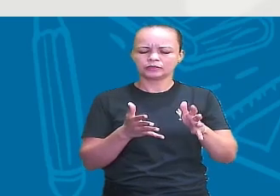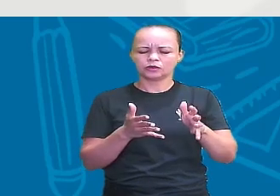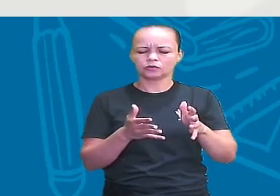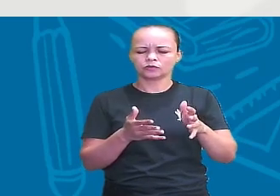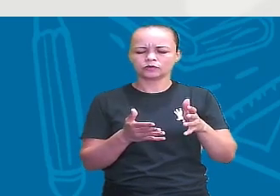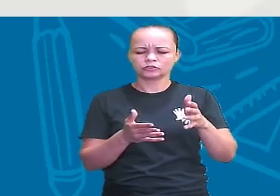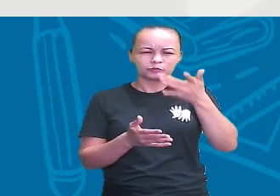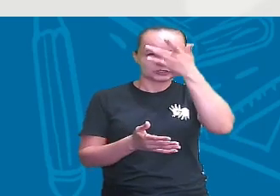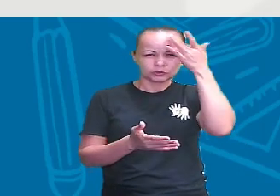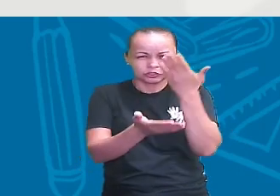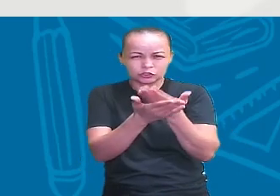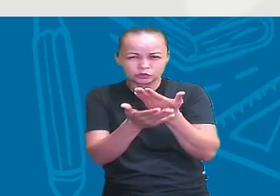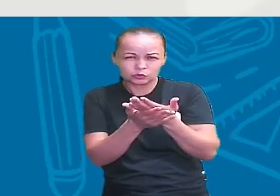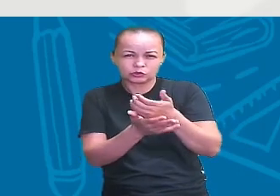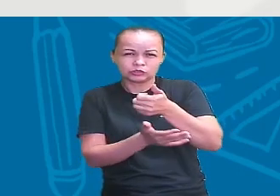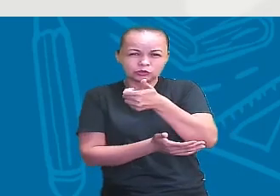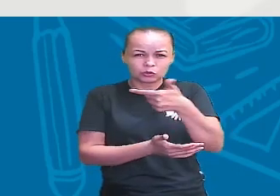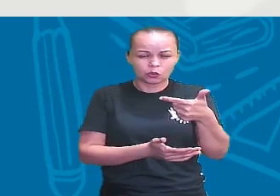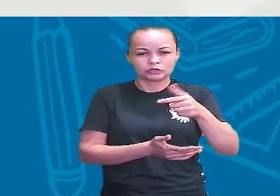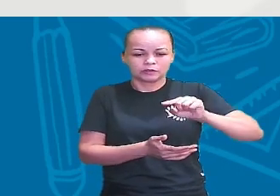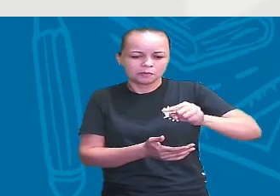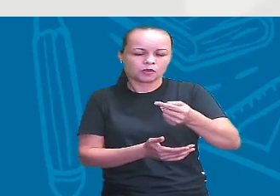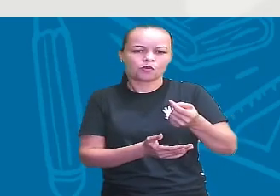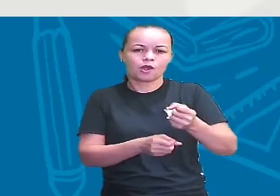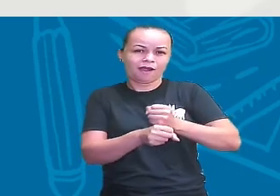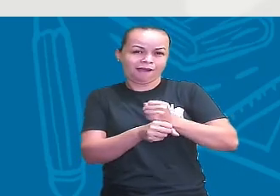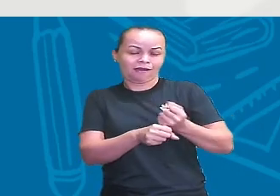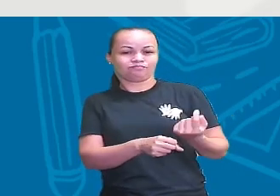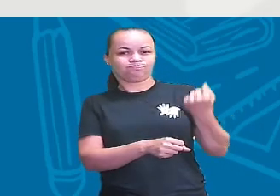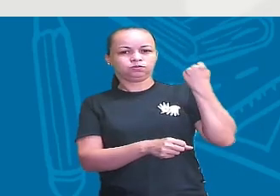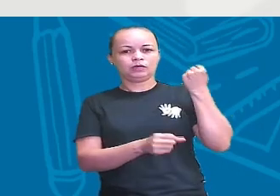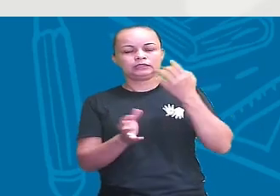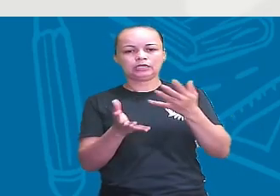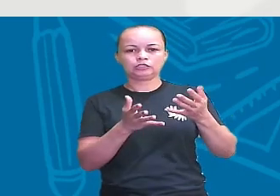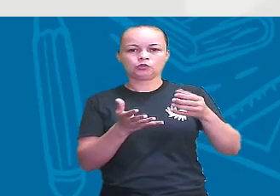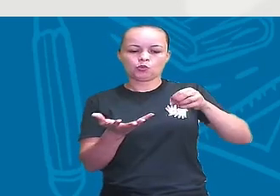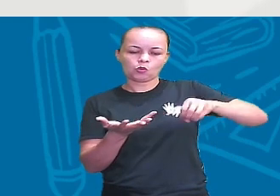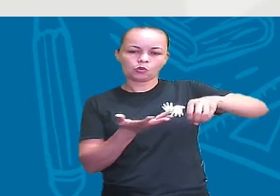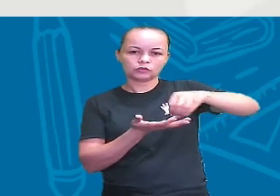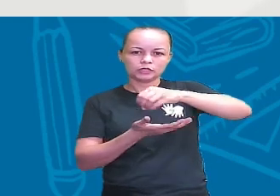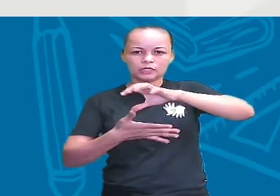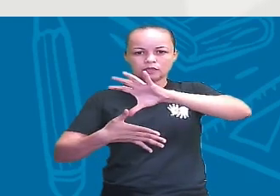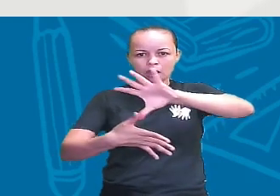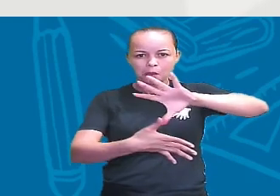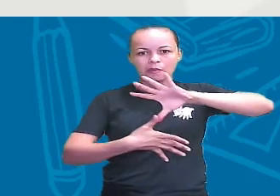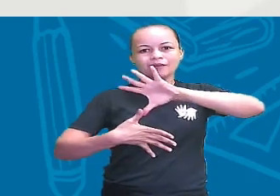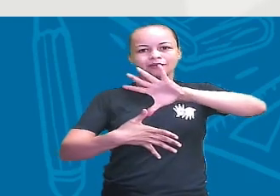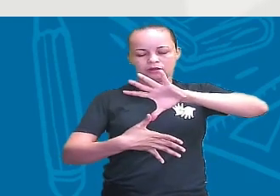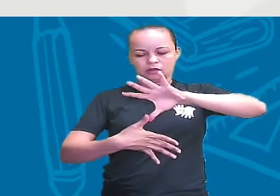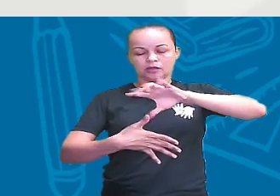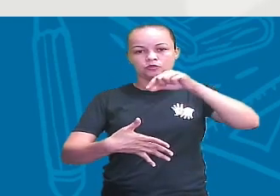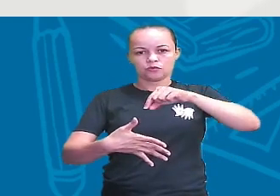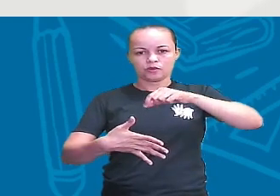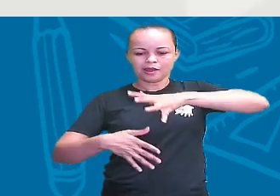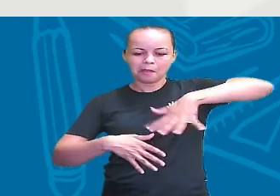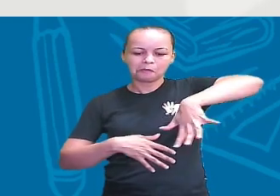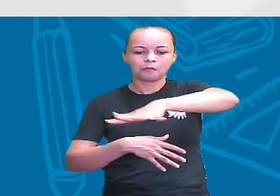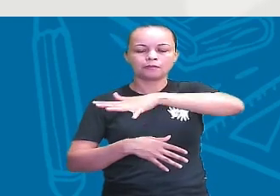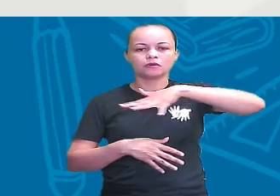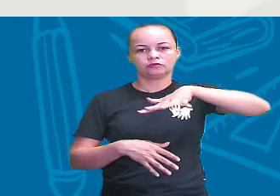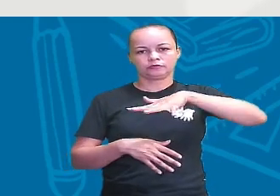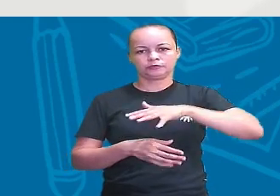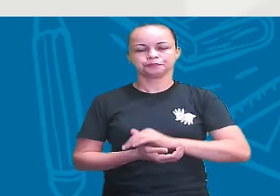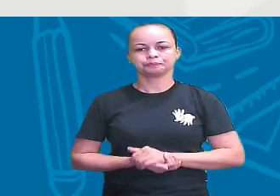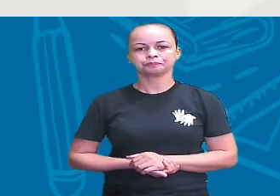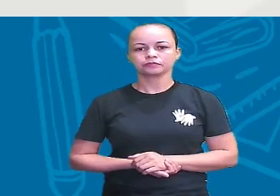De acordo com essa teoria, desde 12 mil anos atrás, o continente americano, ele é povoado, tá? E que ele é povoado porque